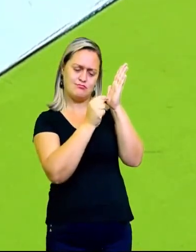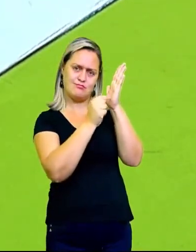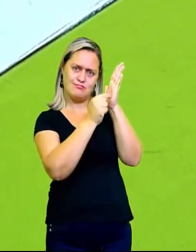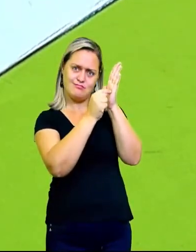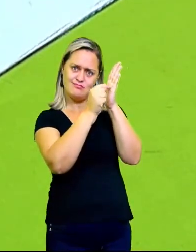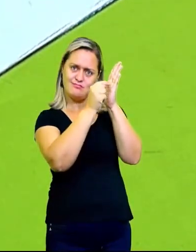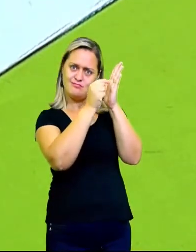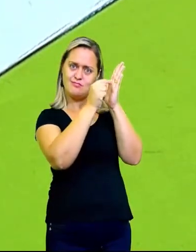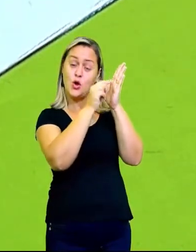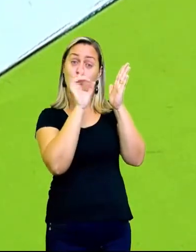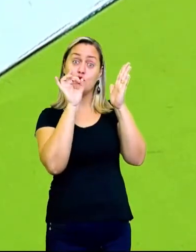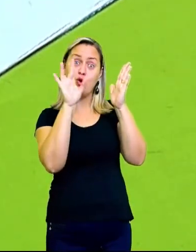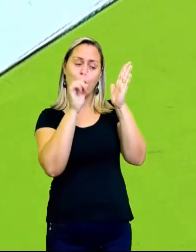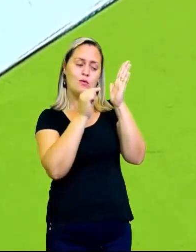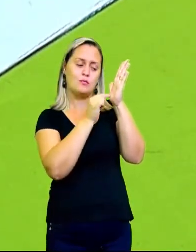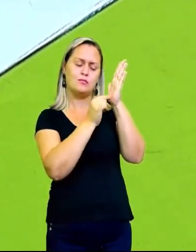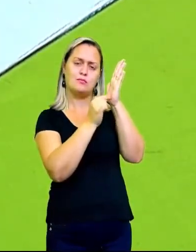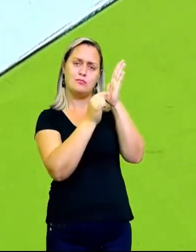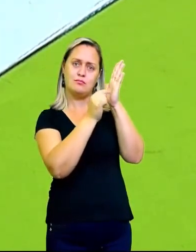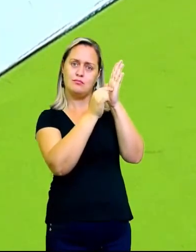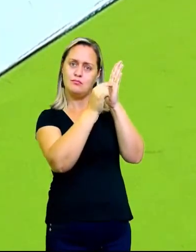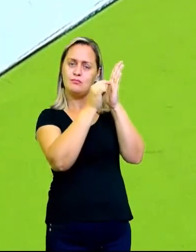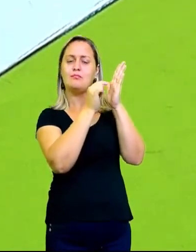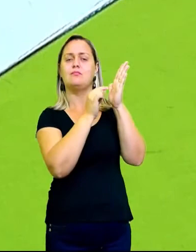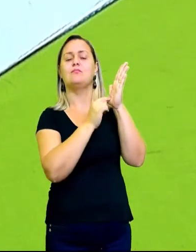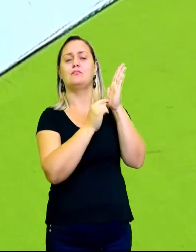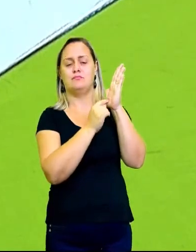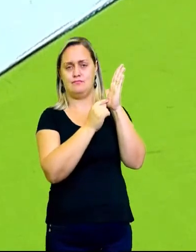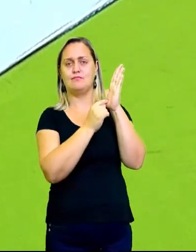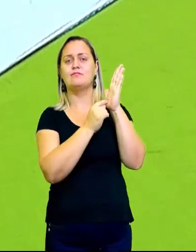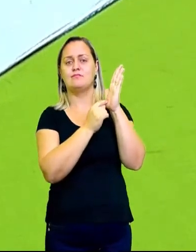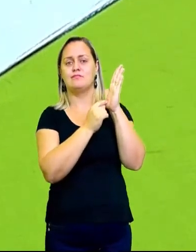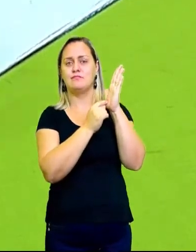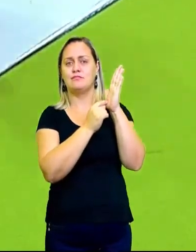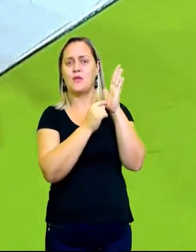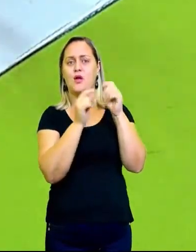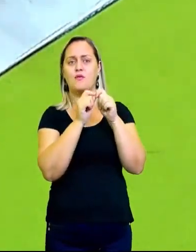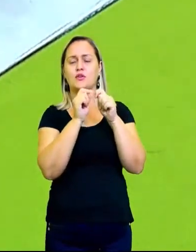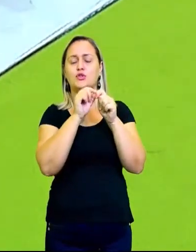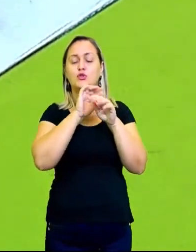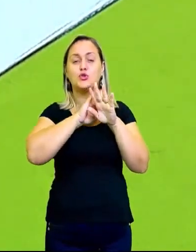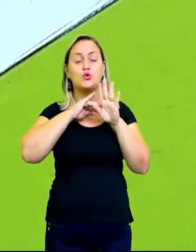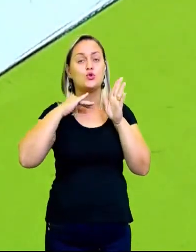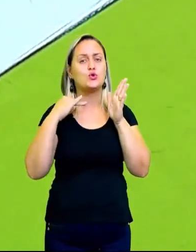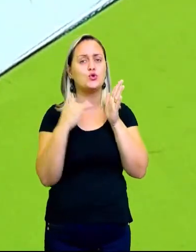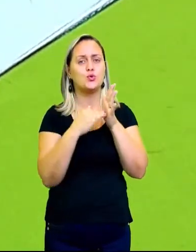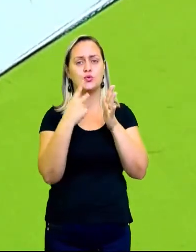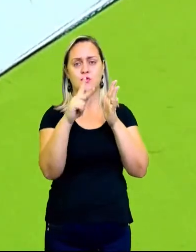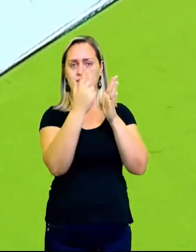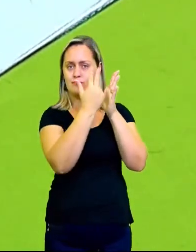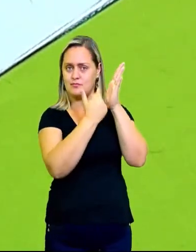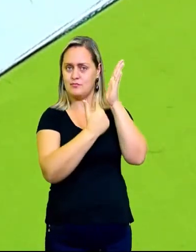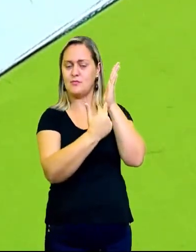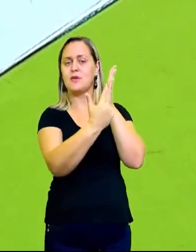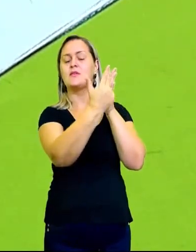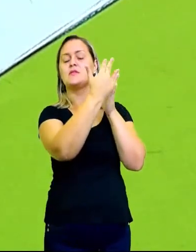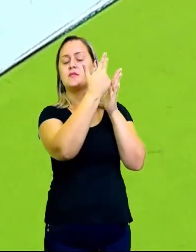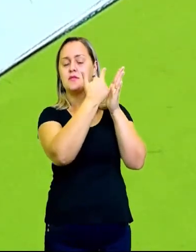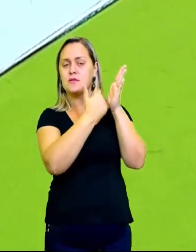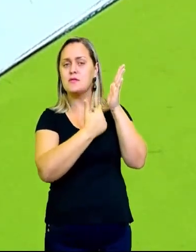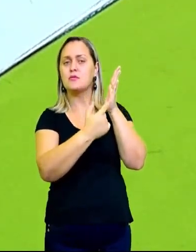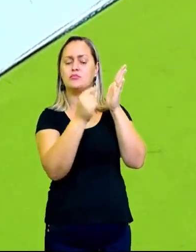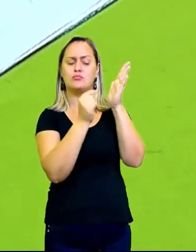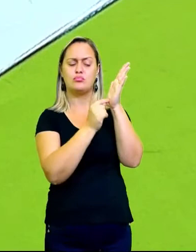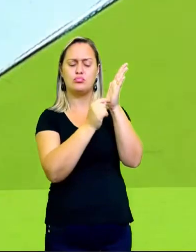E assim, nesses pontos, você vai fazer em toda, todo o seu desenho. Você vai